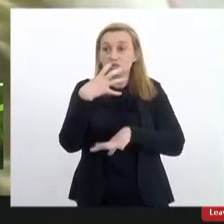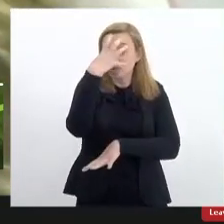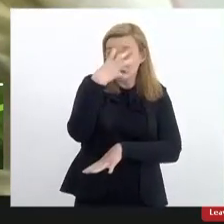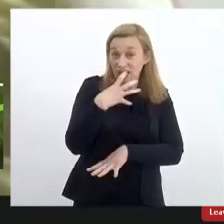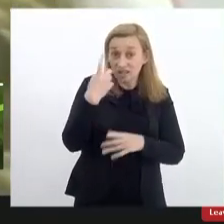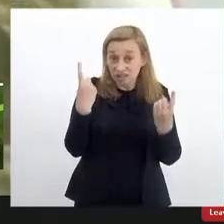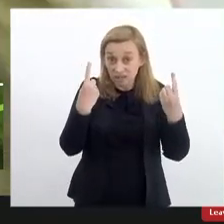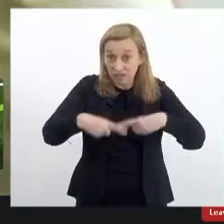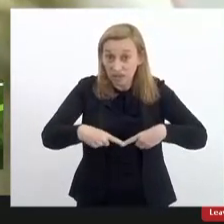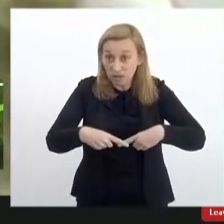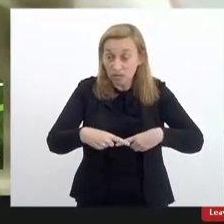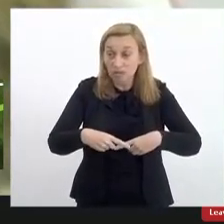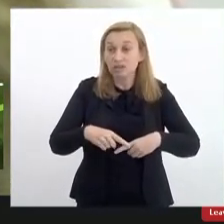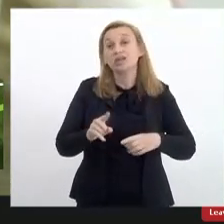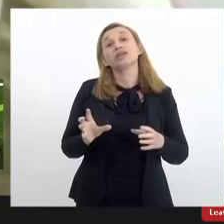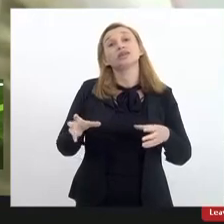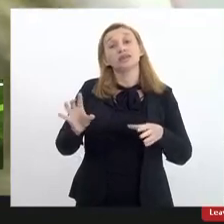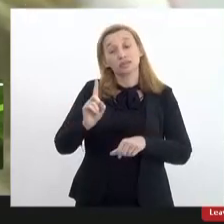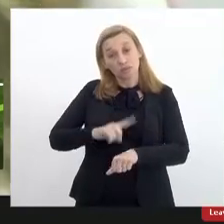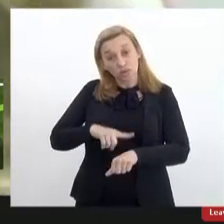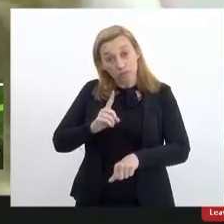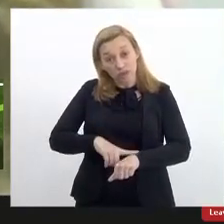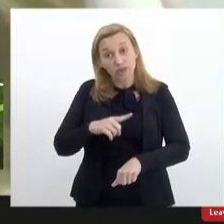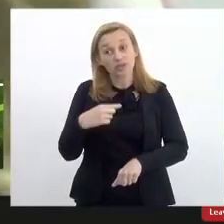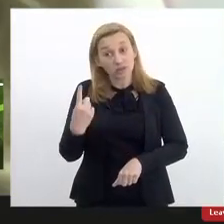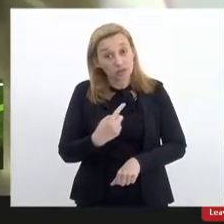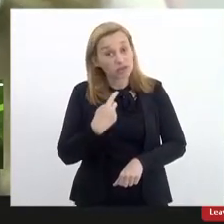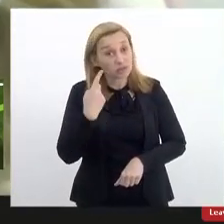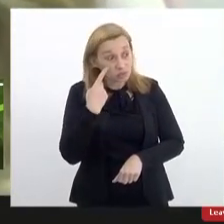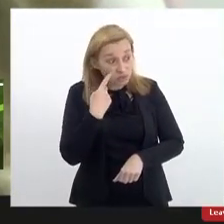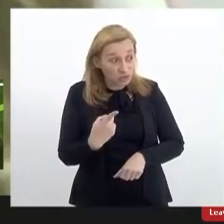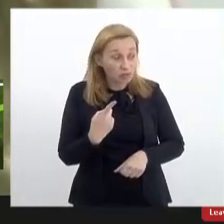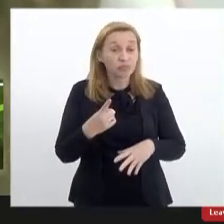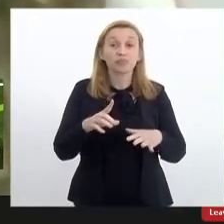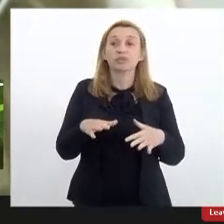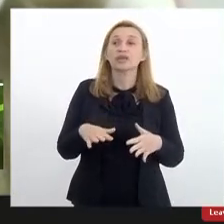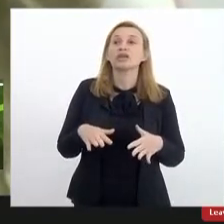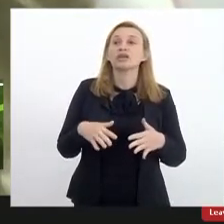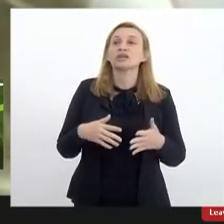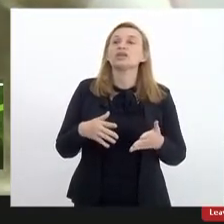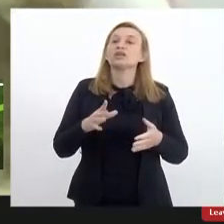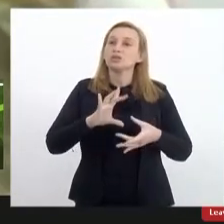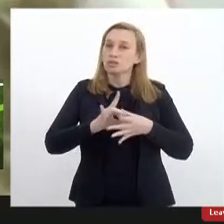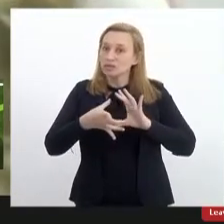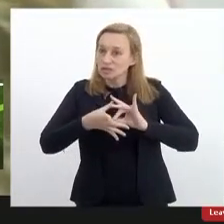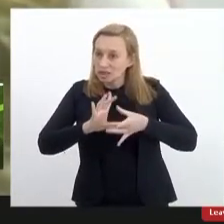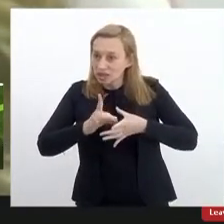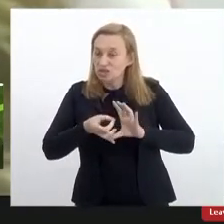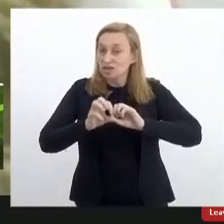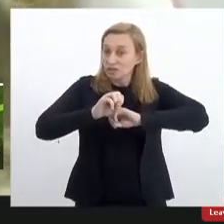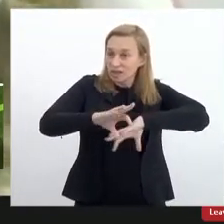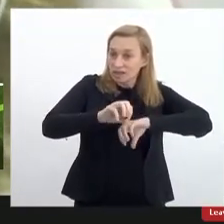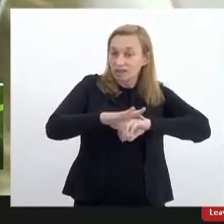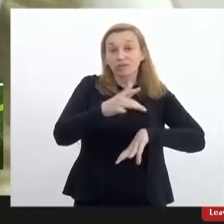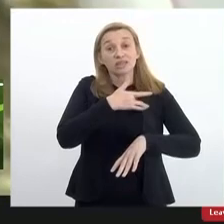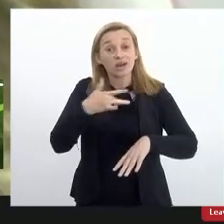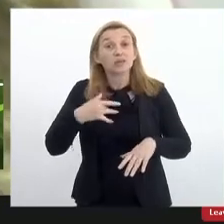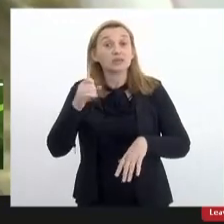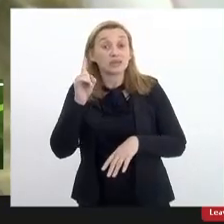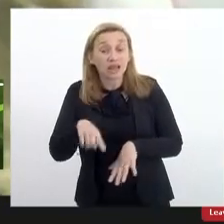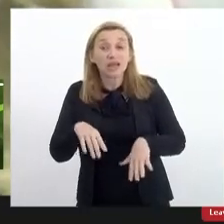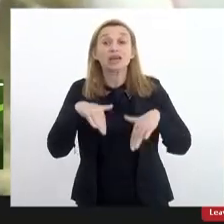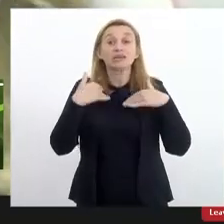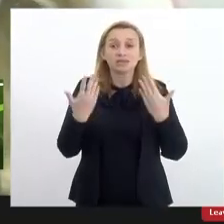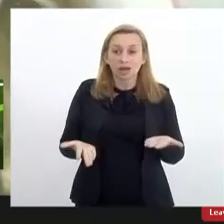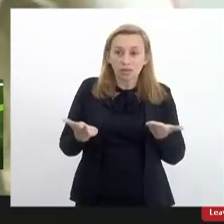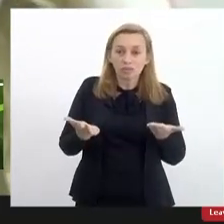desafiadoras que nessa conjuntura nós estamos atravessando, sobretudo no contexto da educação e da saúde, né? Então,